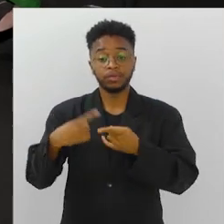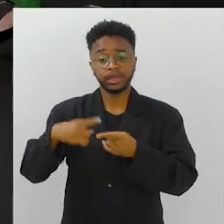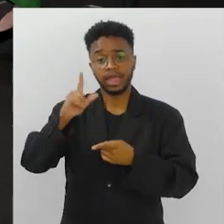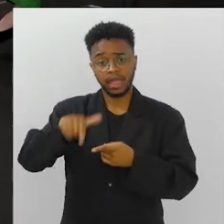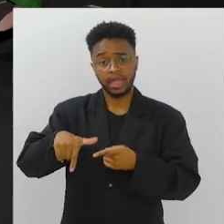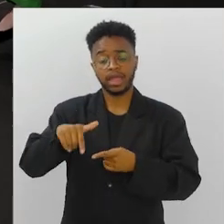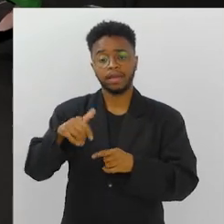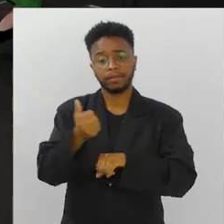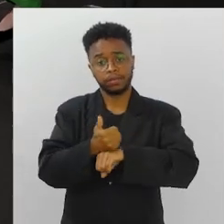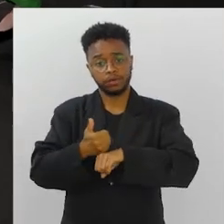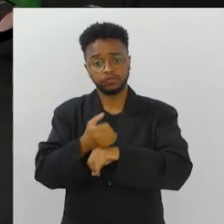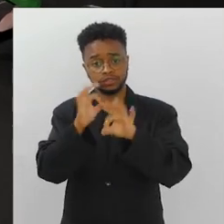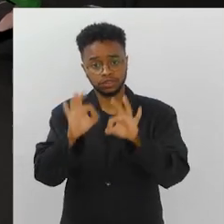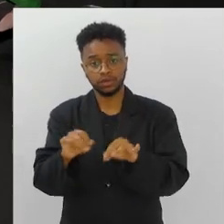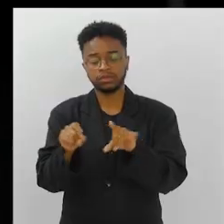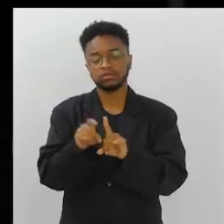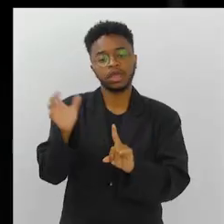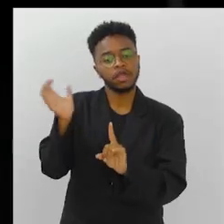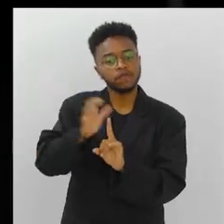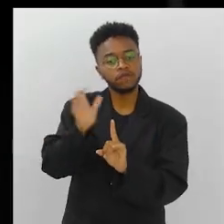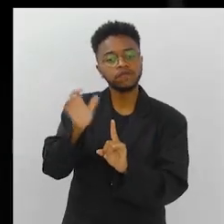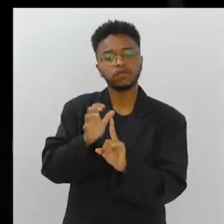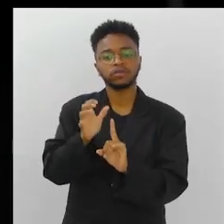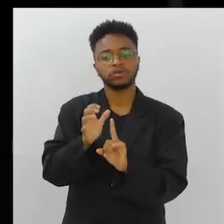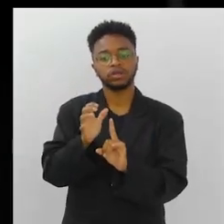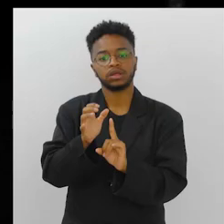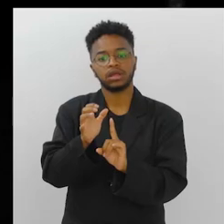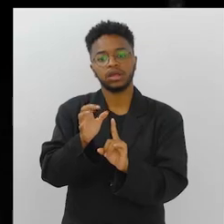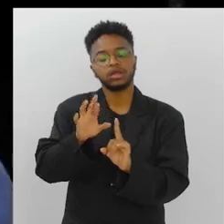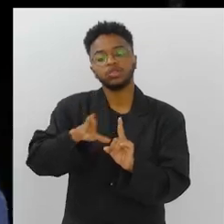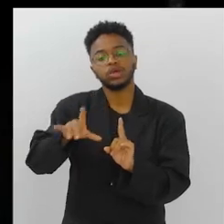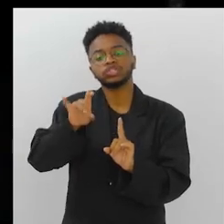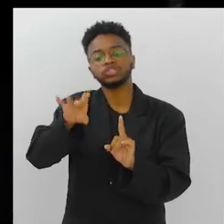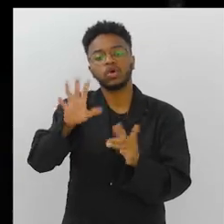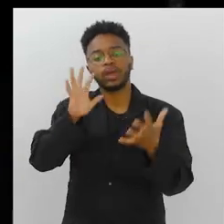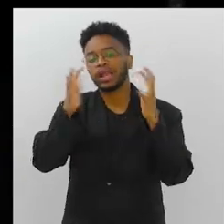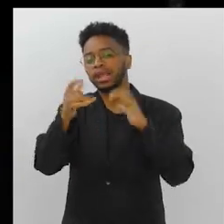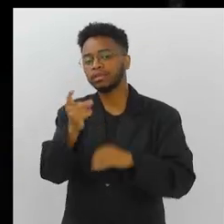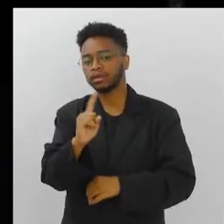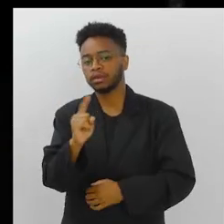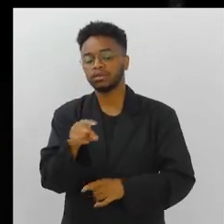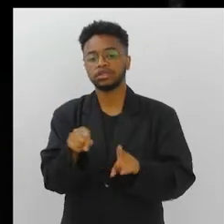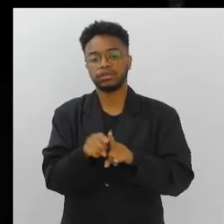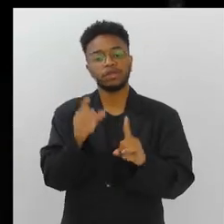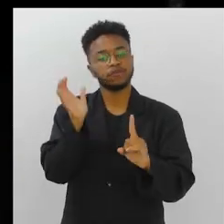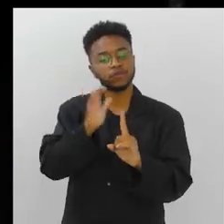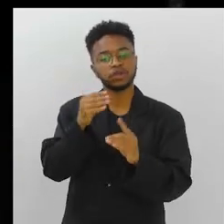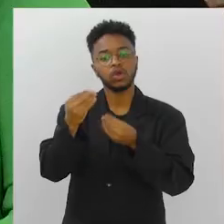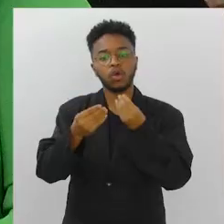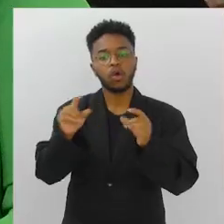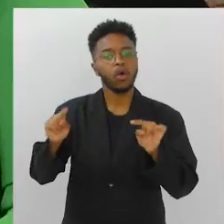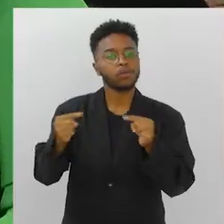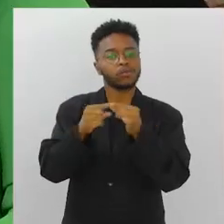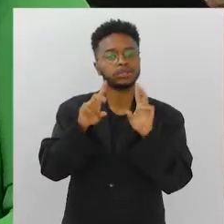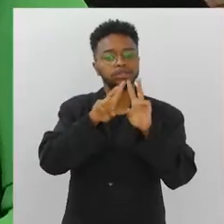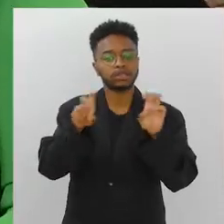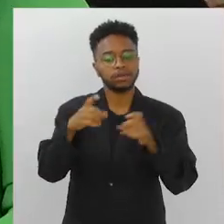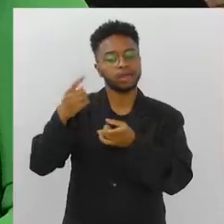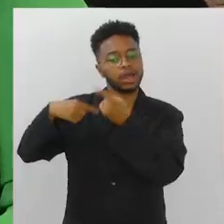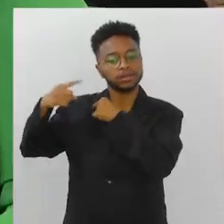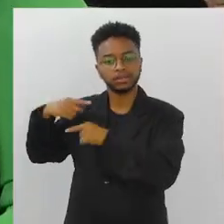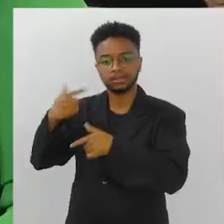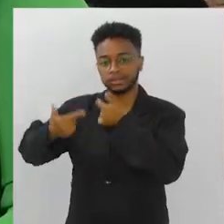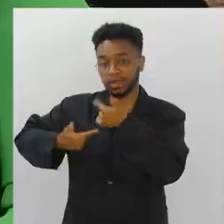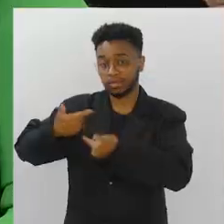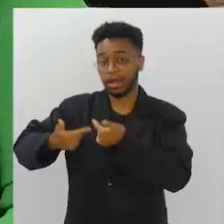porque é uma profissão. Então, isso impacta diretamente não só uma questão climática, mas uma questão ancestral de